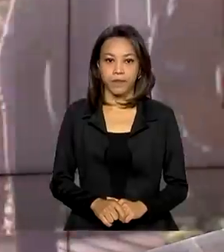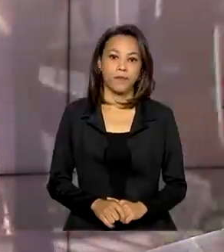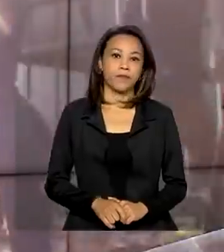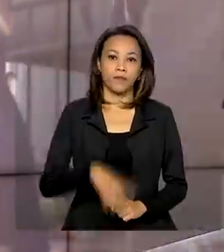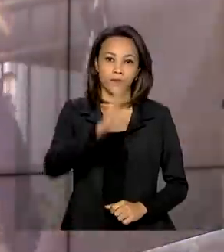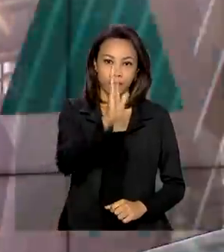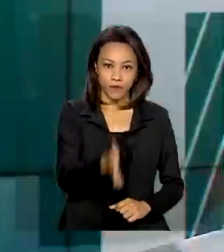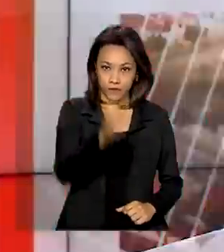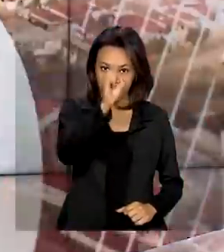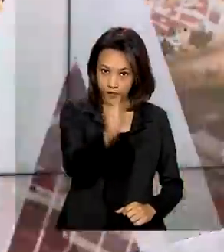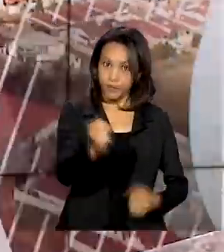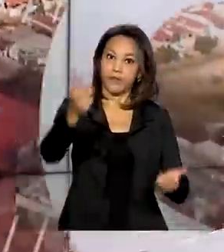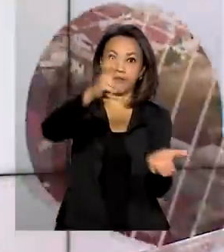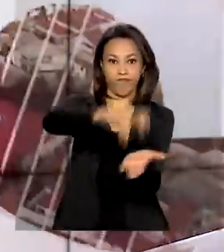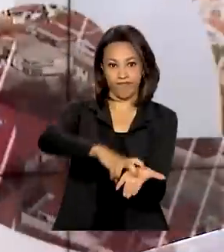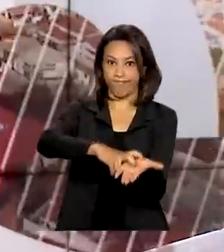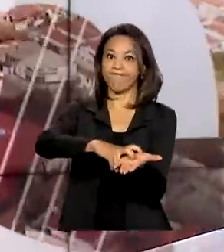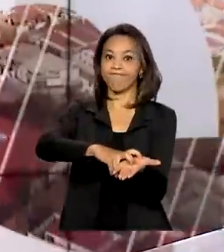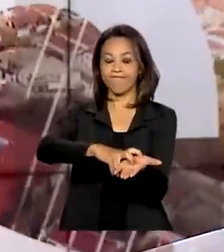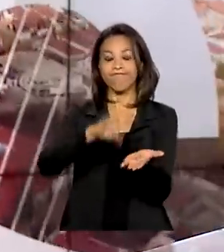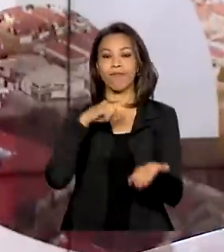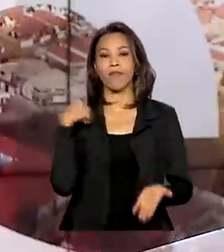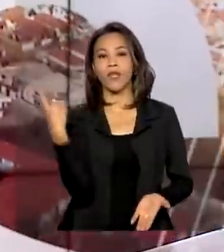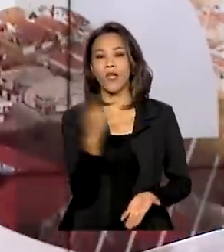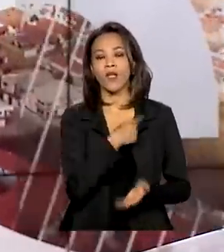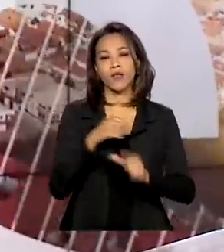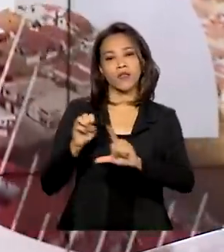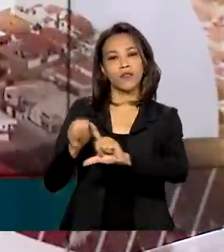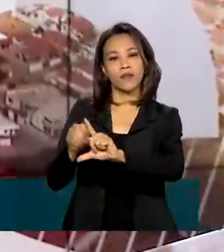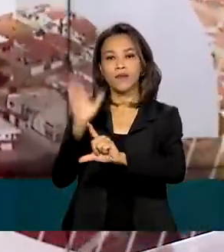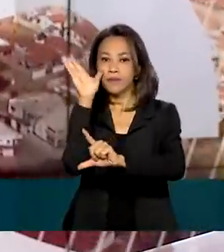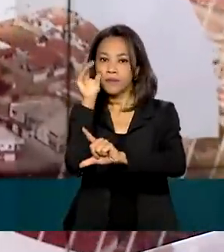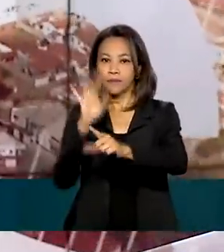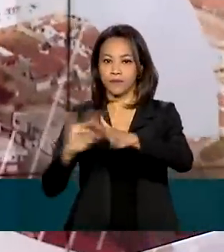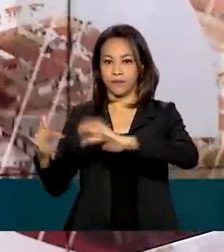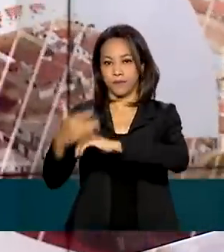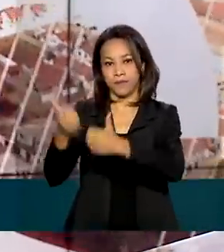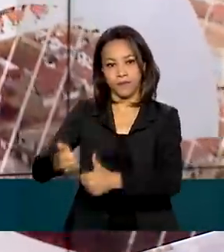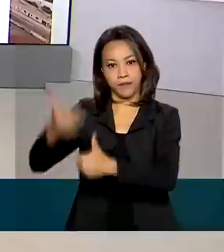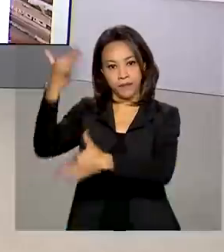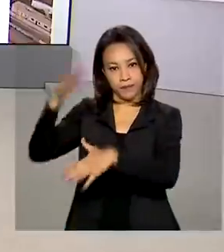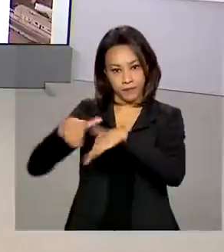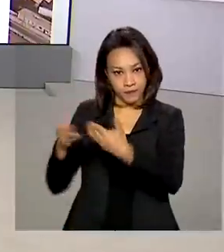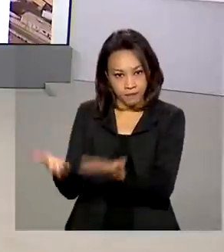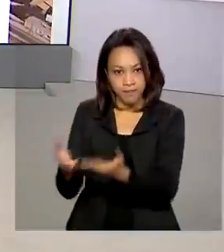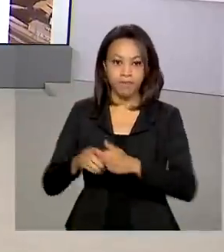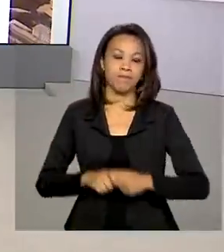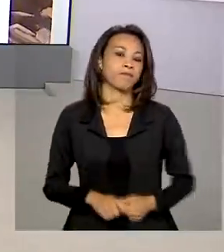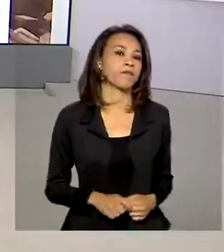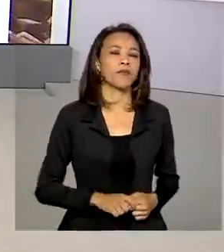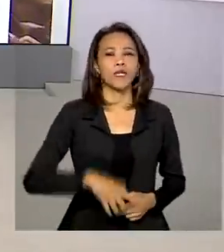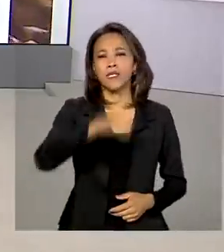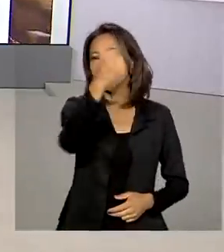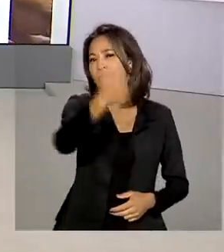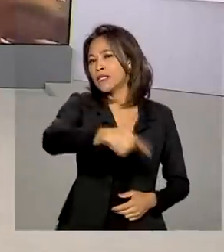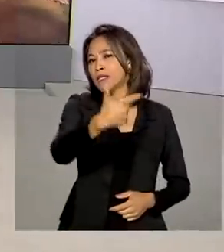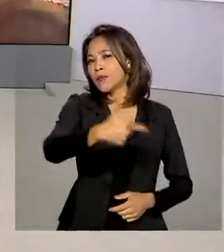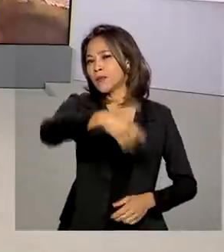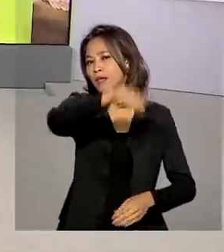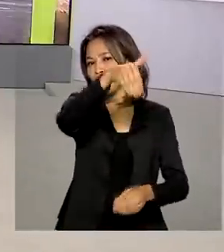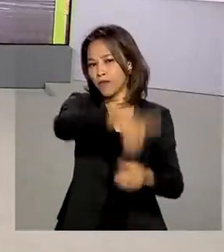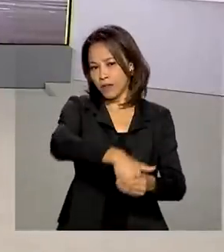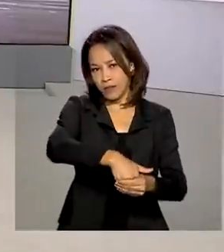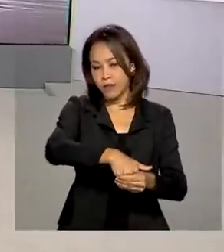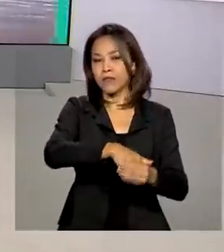São 8 horas da manhã, nós estamos ao vivo também pelas redes sociais. No segundo turno das eleições